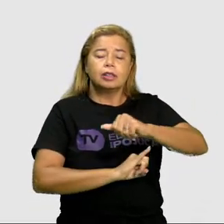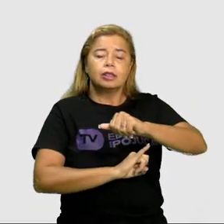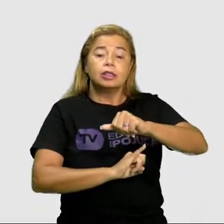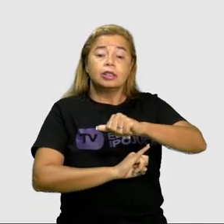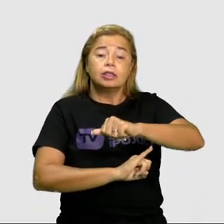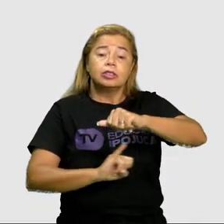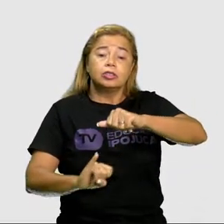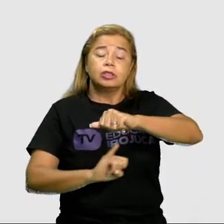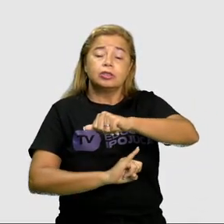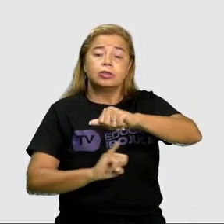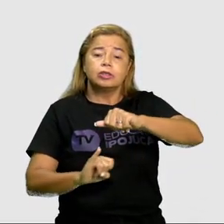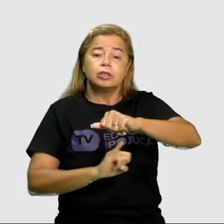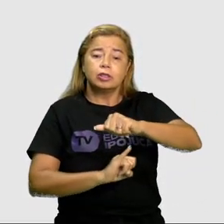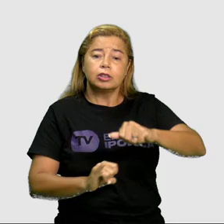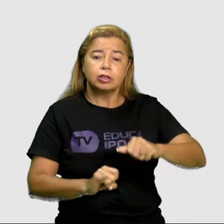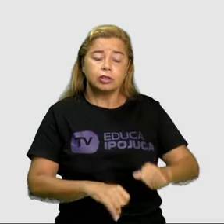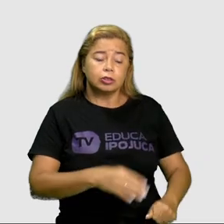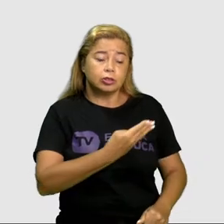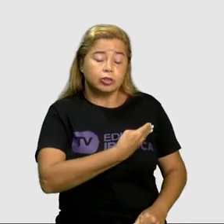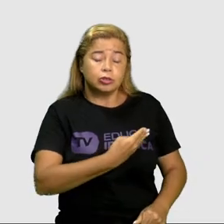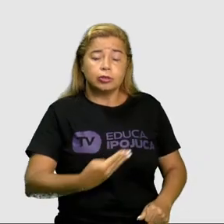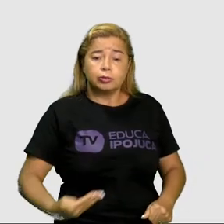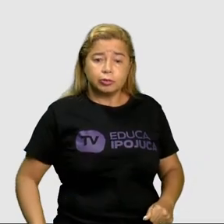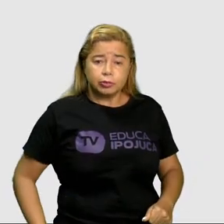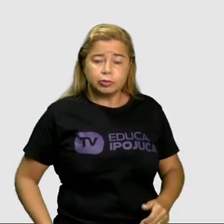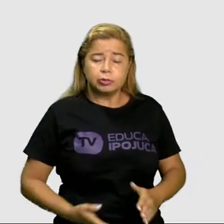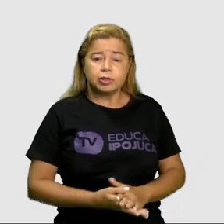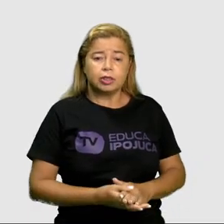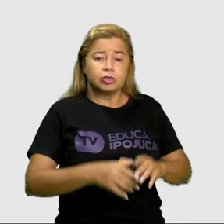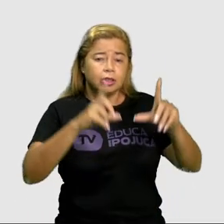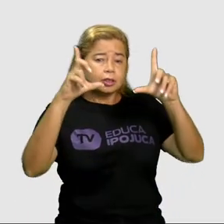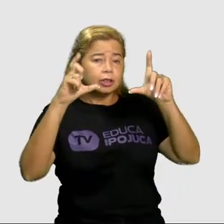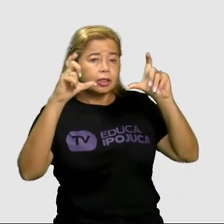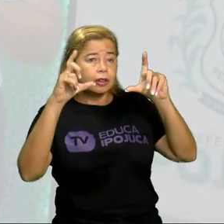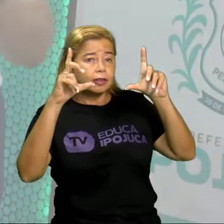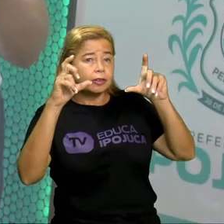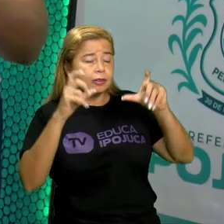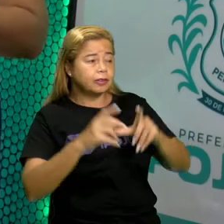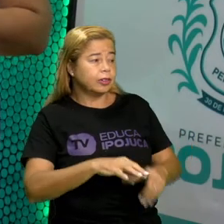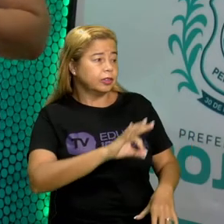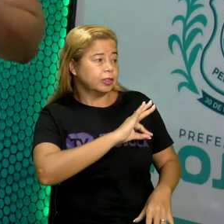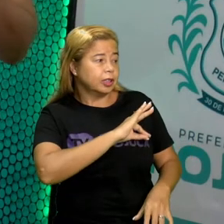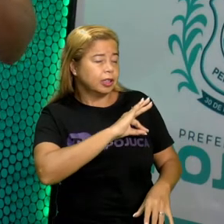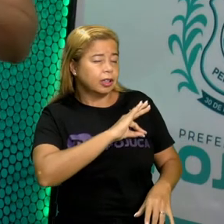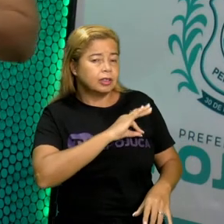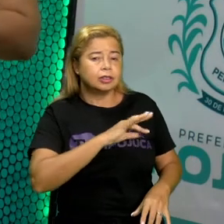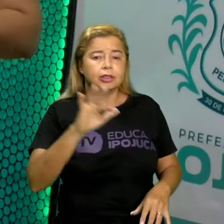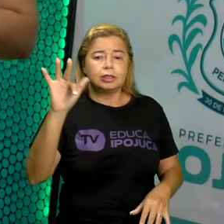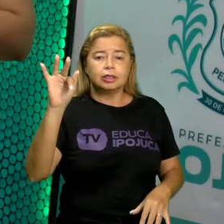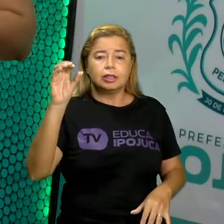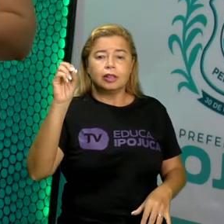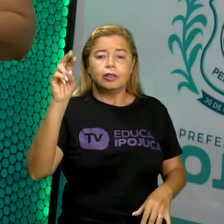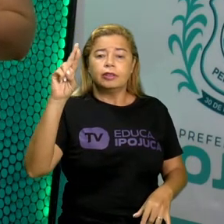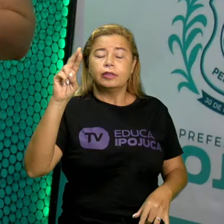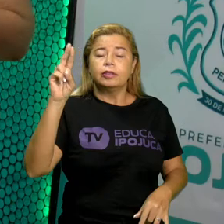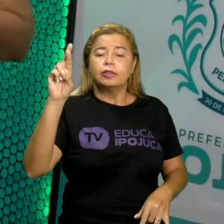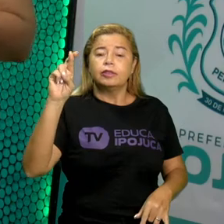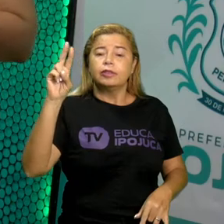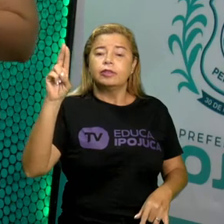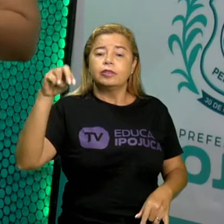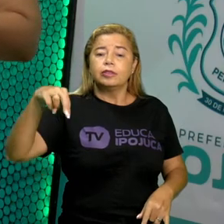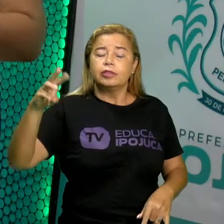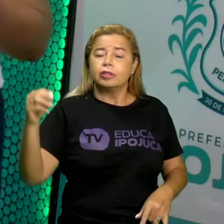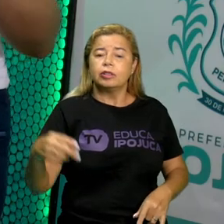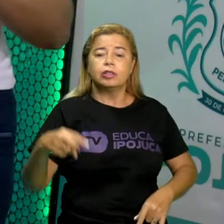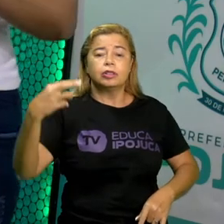vocês tiram uma foto bem legal. Pode procurar na frente da Prefeitura, da Delegacia, do Fórum, do Ministério Público para